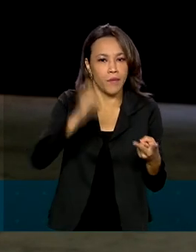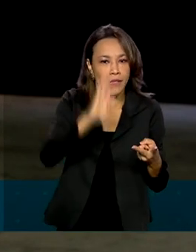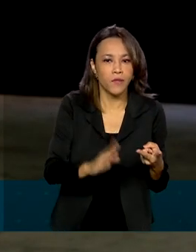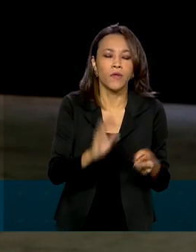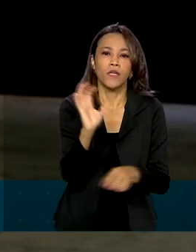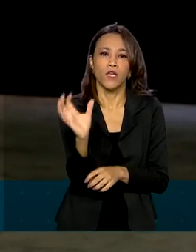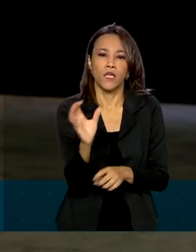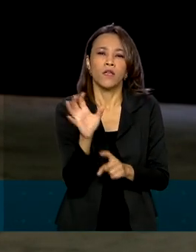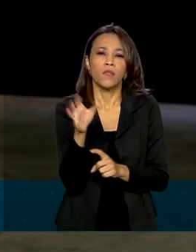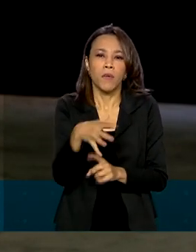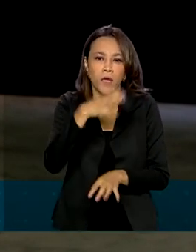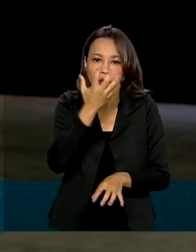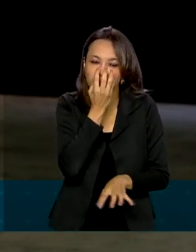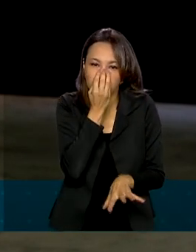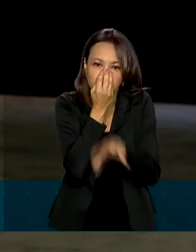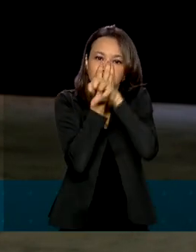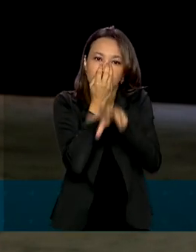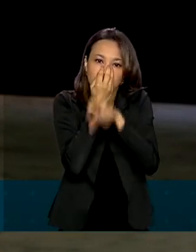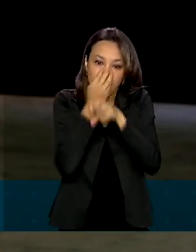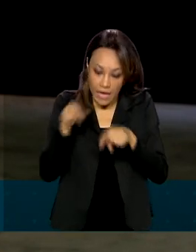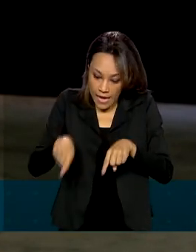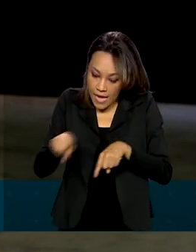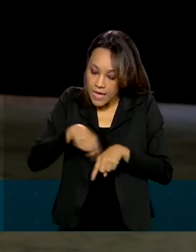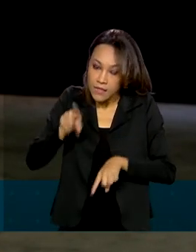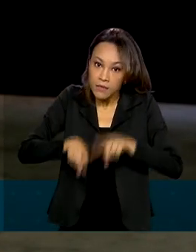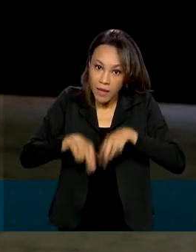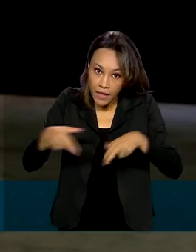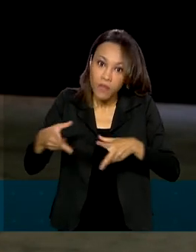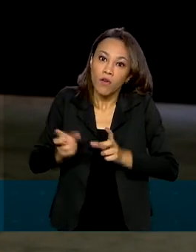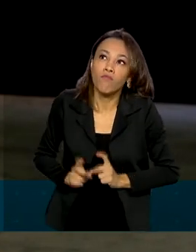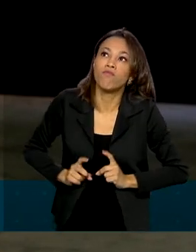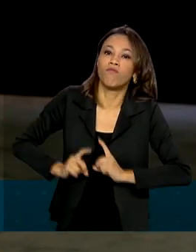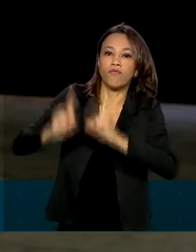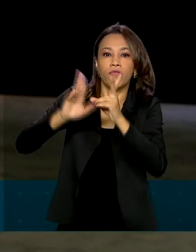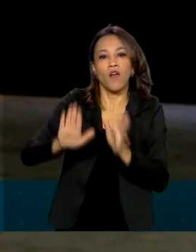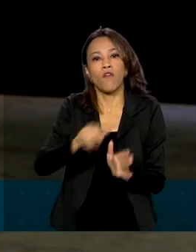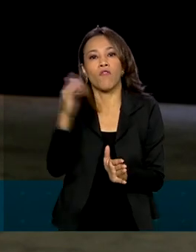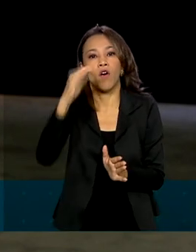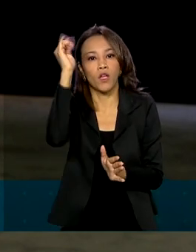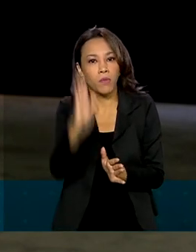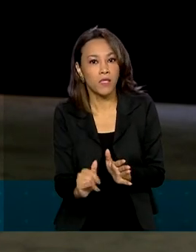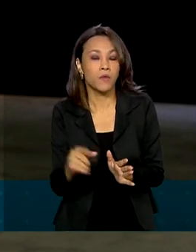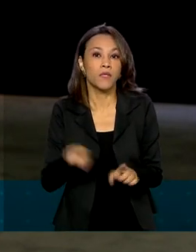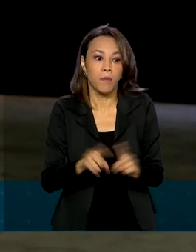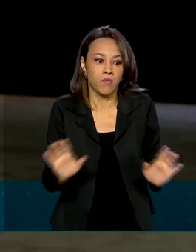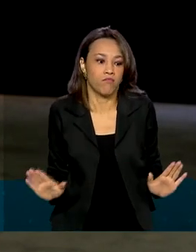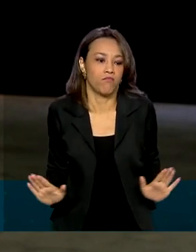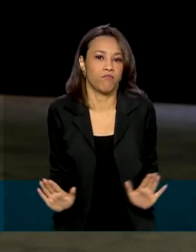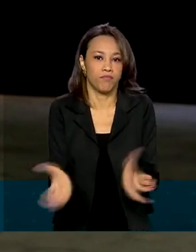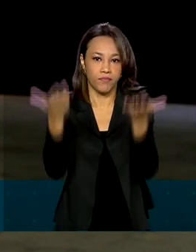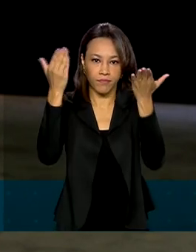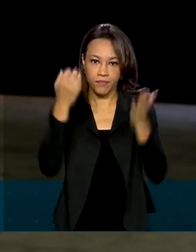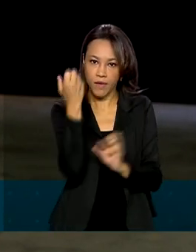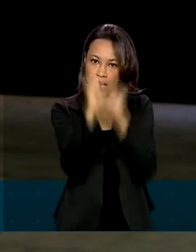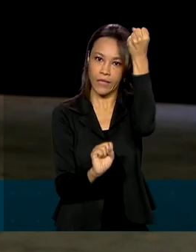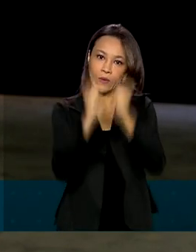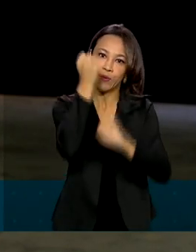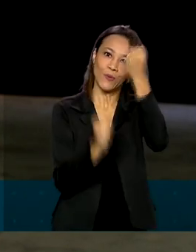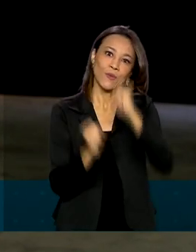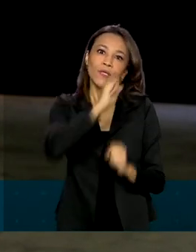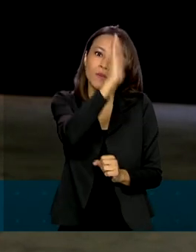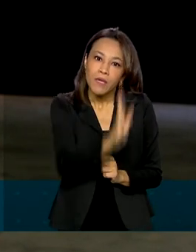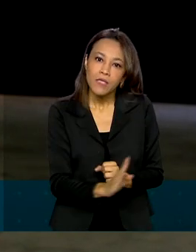o país economizou na importação desses itens, além de ter impulsionado a indústria nacional. O investimento em